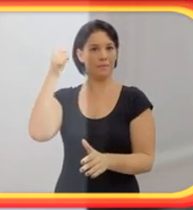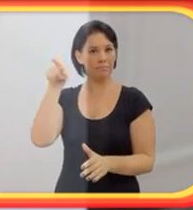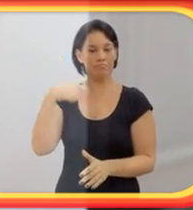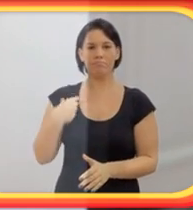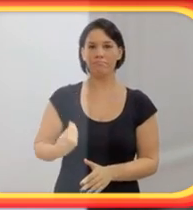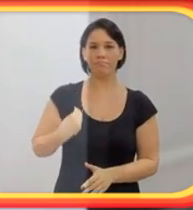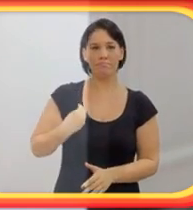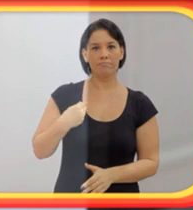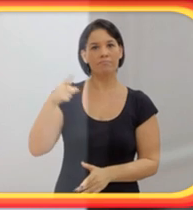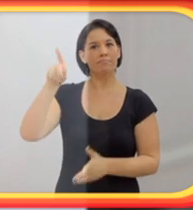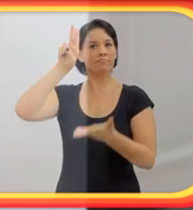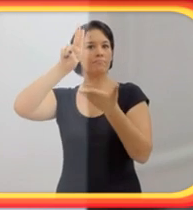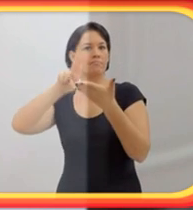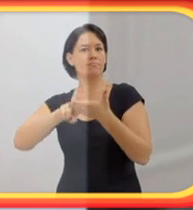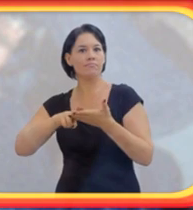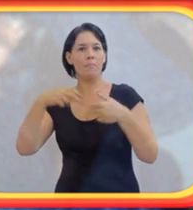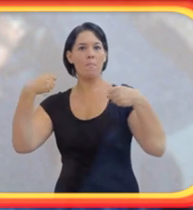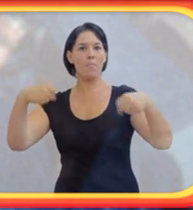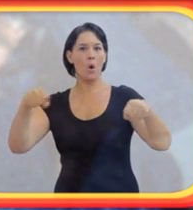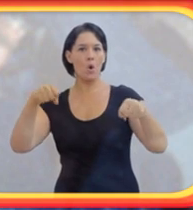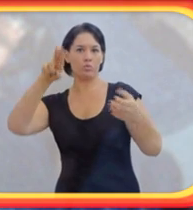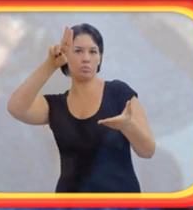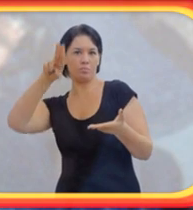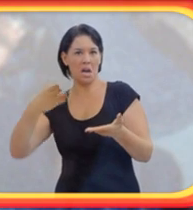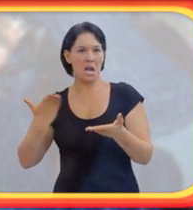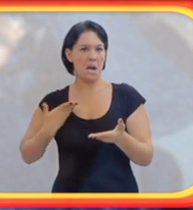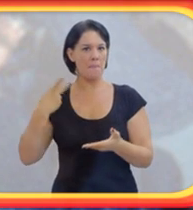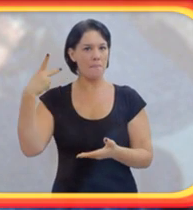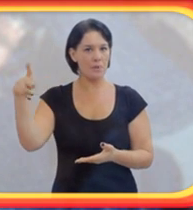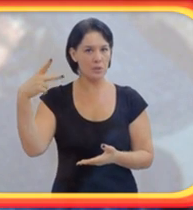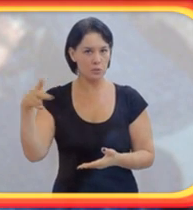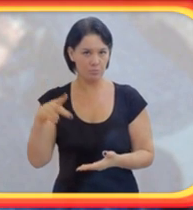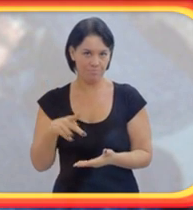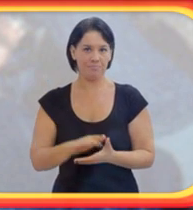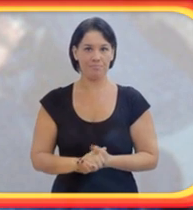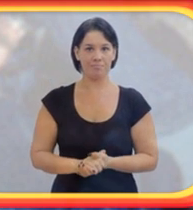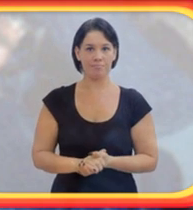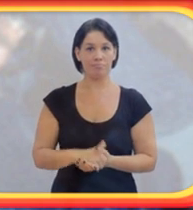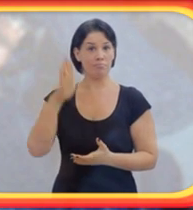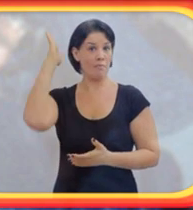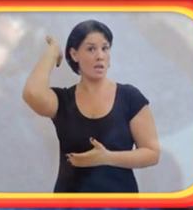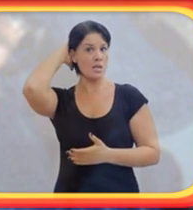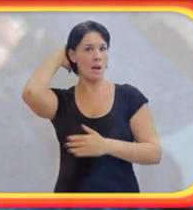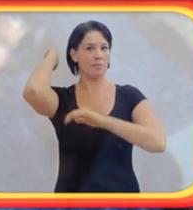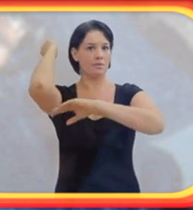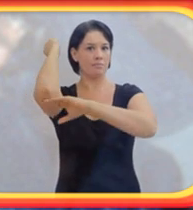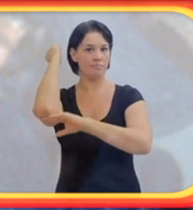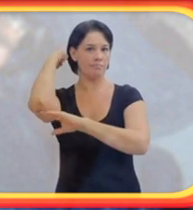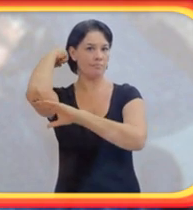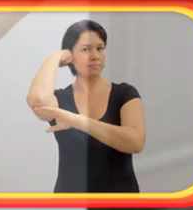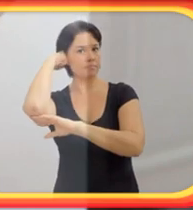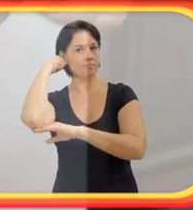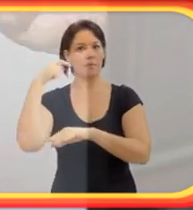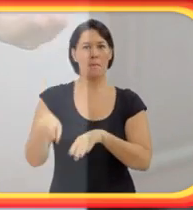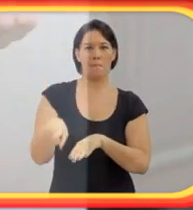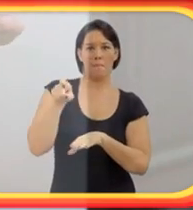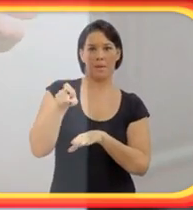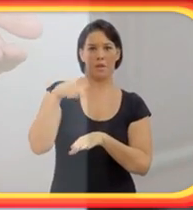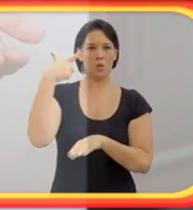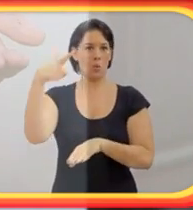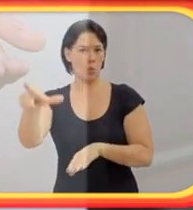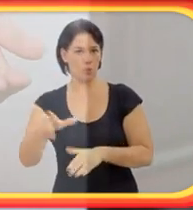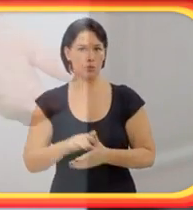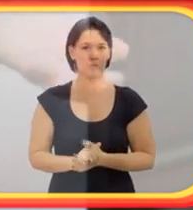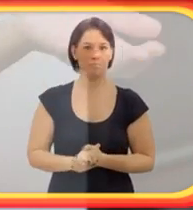ele estava deitado em cima do tanque da moto do amigo dele. Literalmente deitado, a cabeça